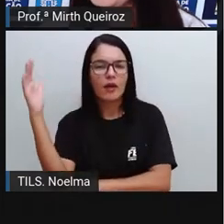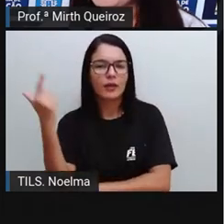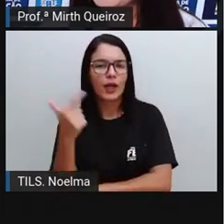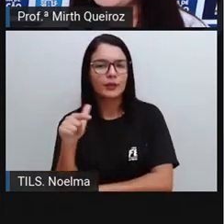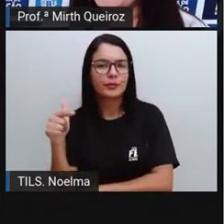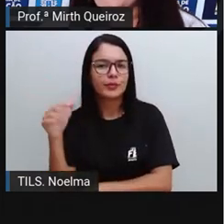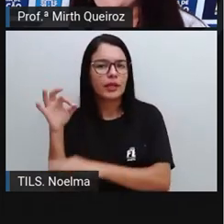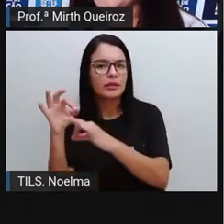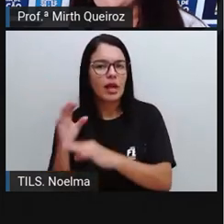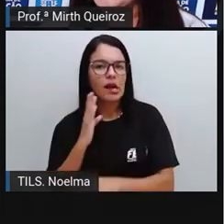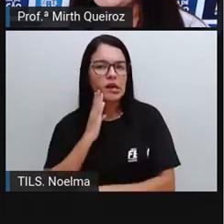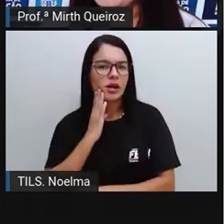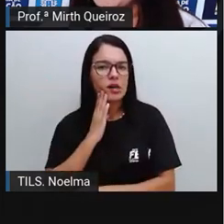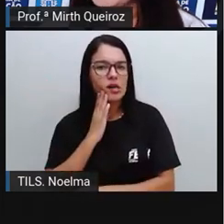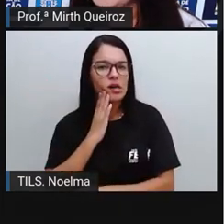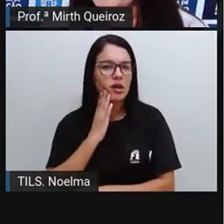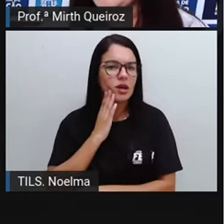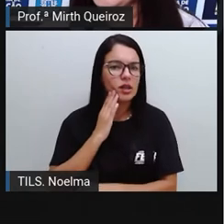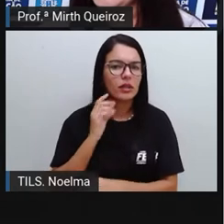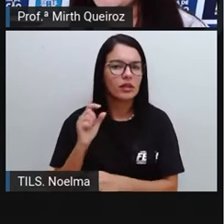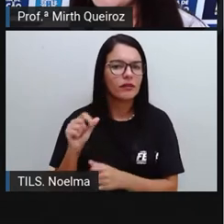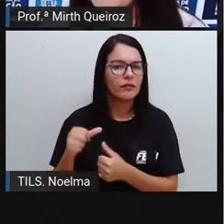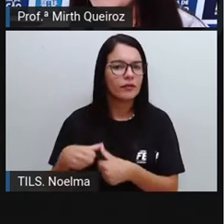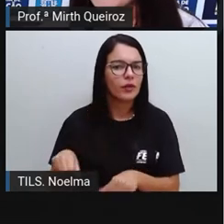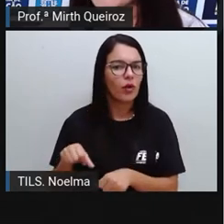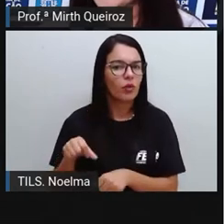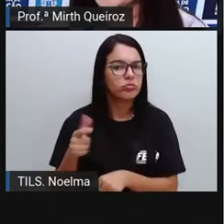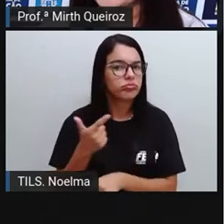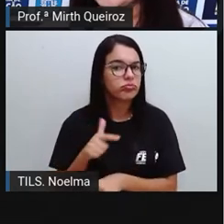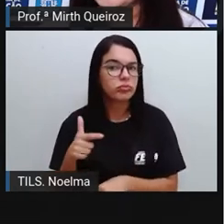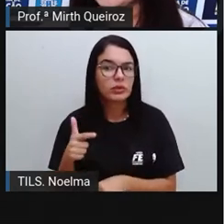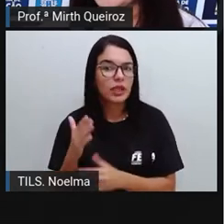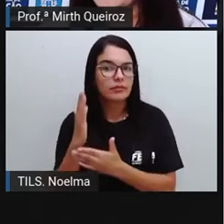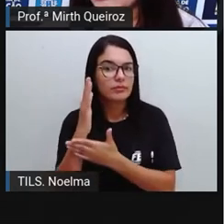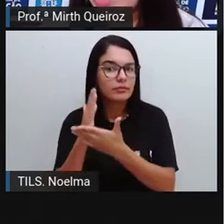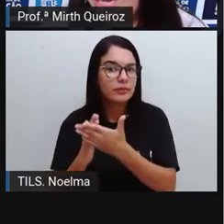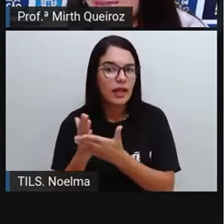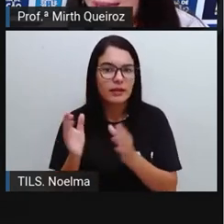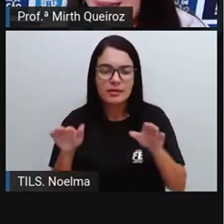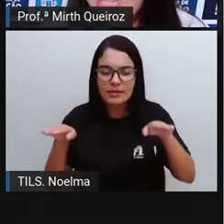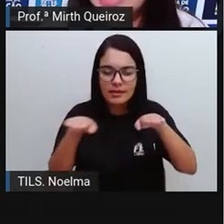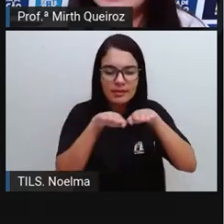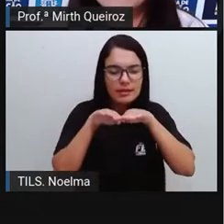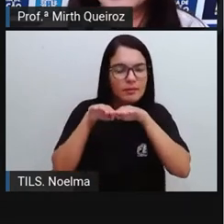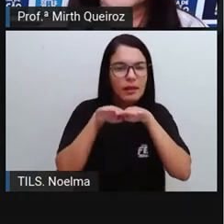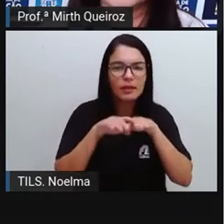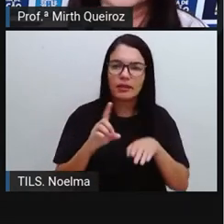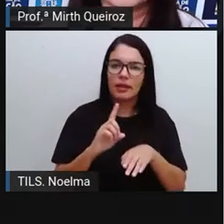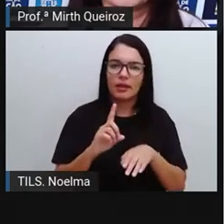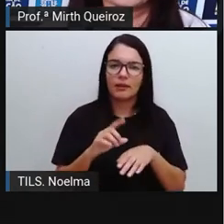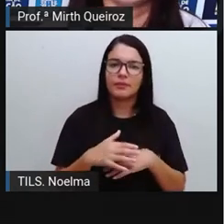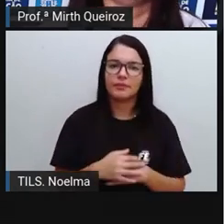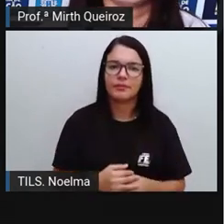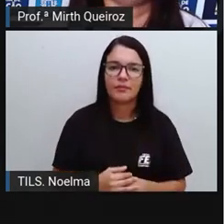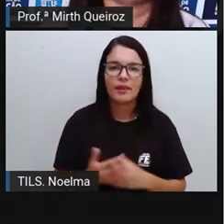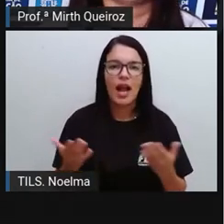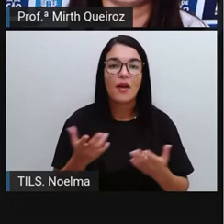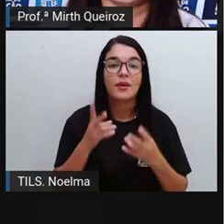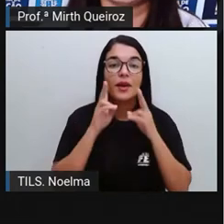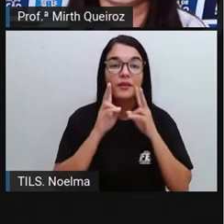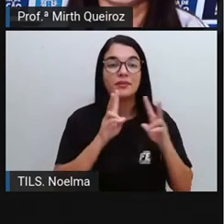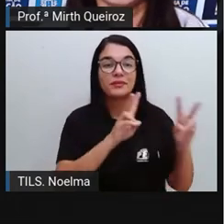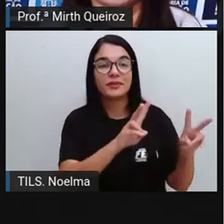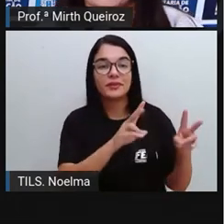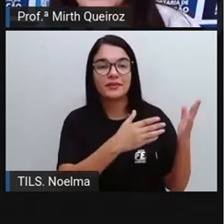gente viu que ficou diferente, se ficou diferente não é simétrico, então a gente vai dizer que é uma figura assimétrica. Observe essas